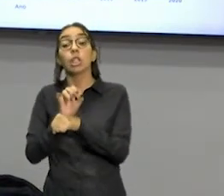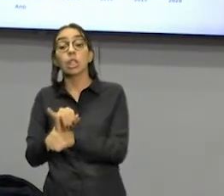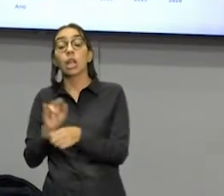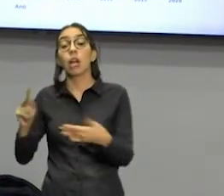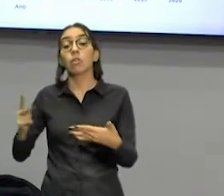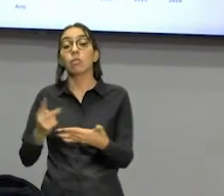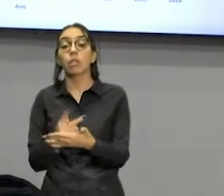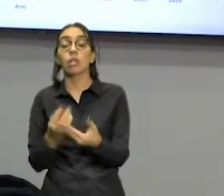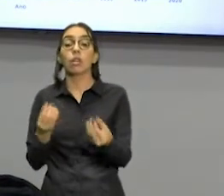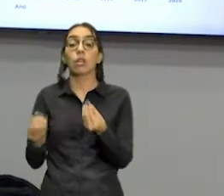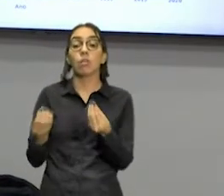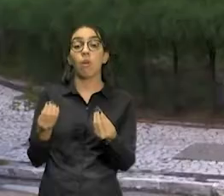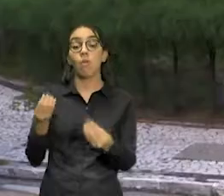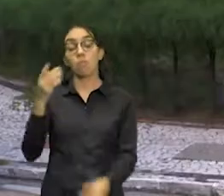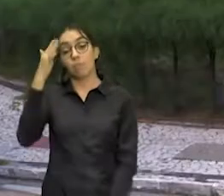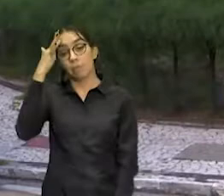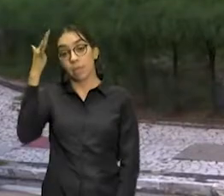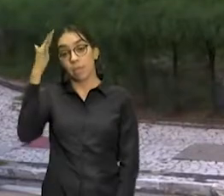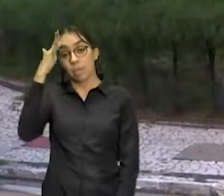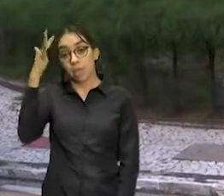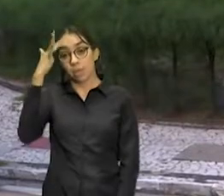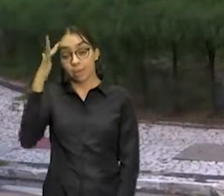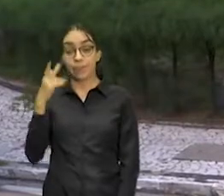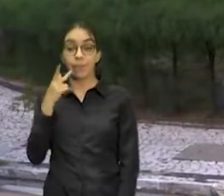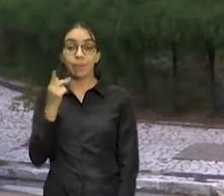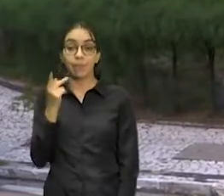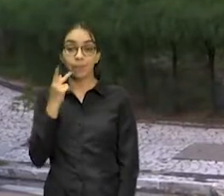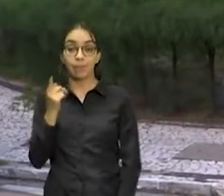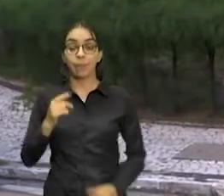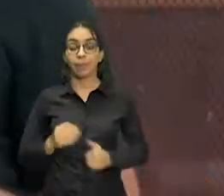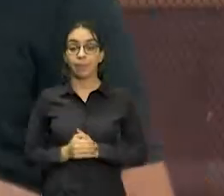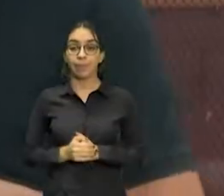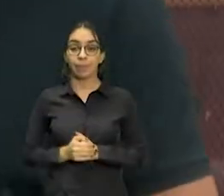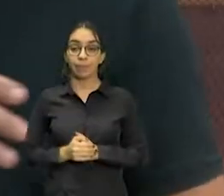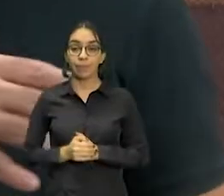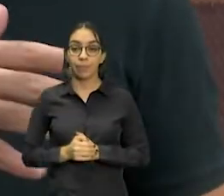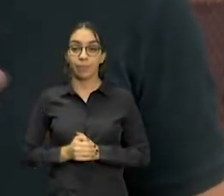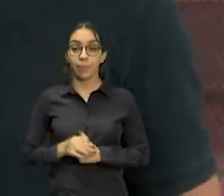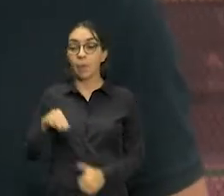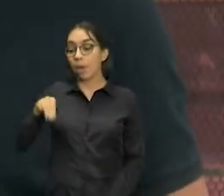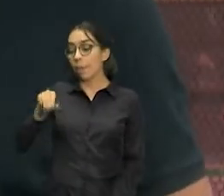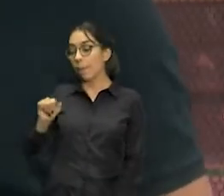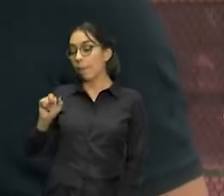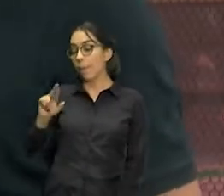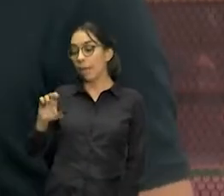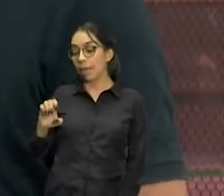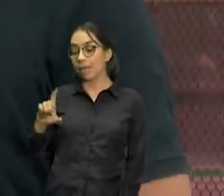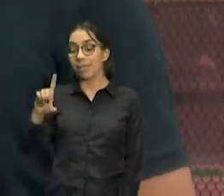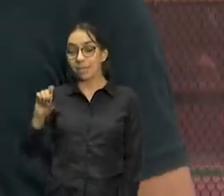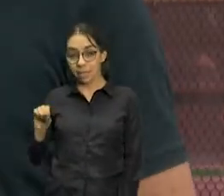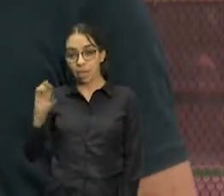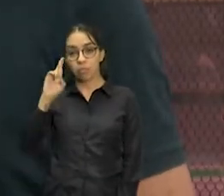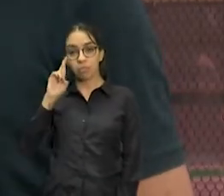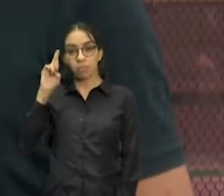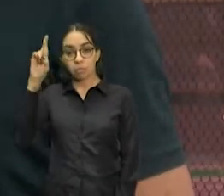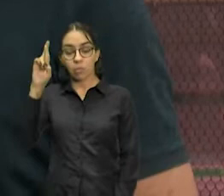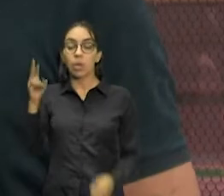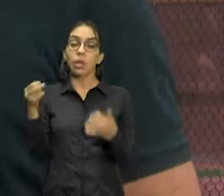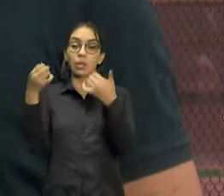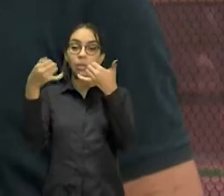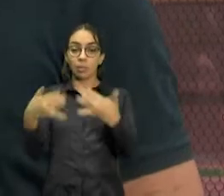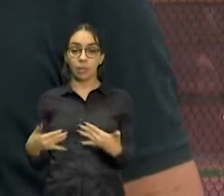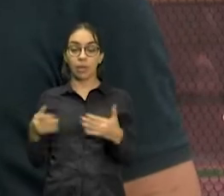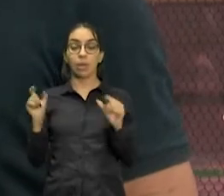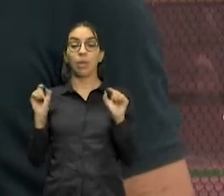Fortaleza e restante do Ceará. O superintendente da Escola de Saúde Pública, Marcelo Alcântara, informa que o SISEC é atualmente um órgão